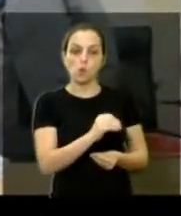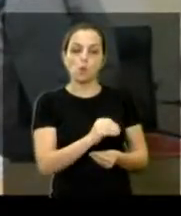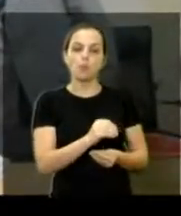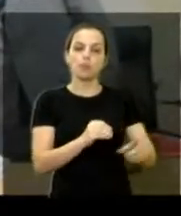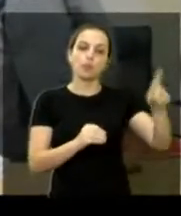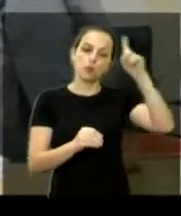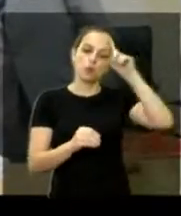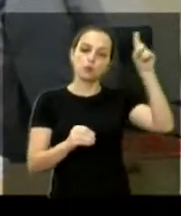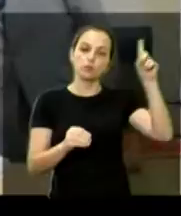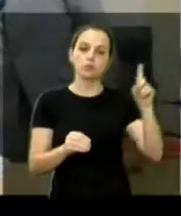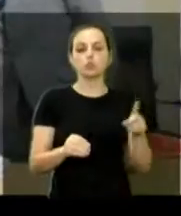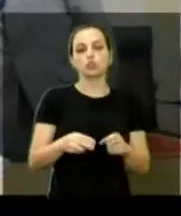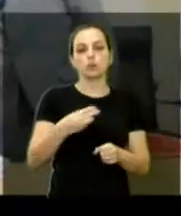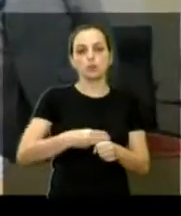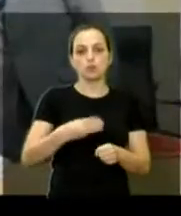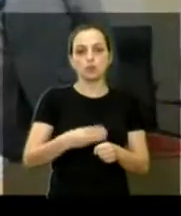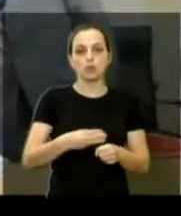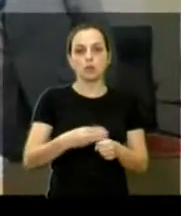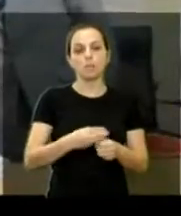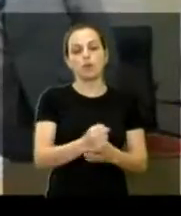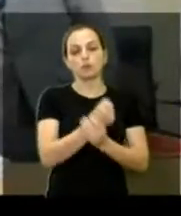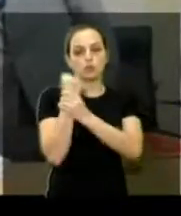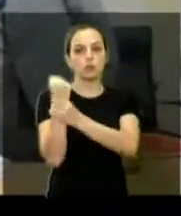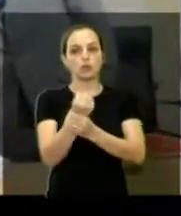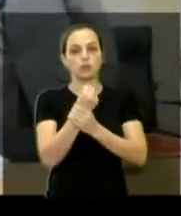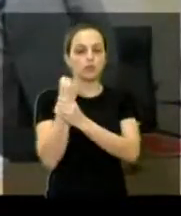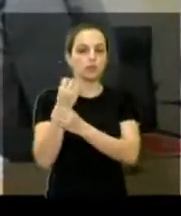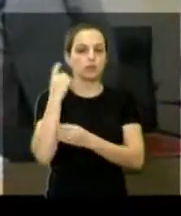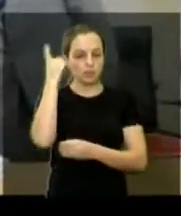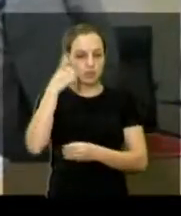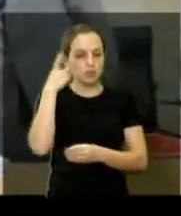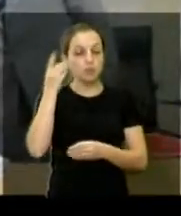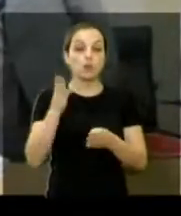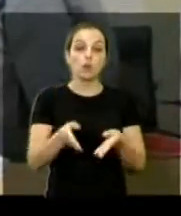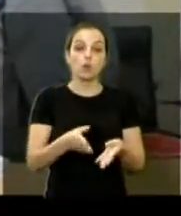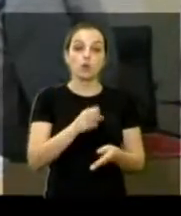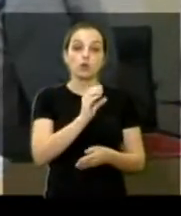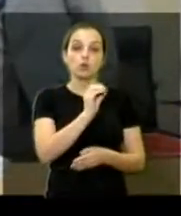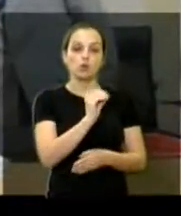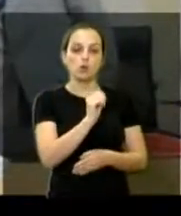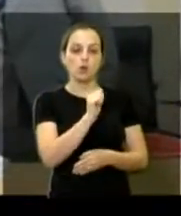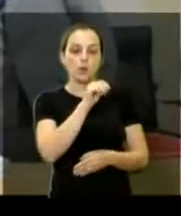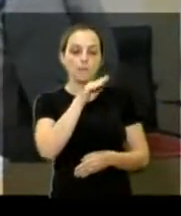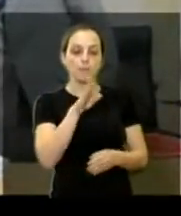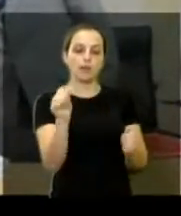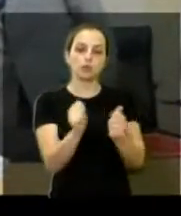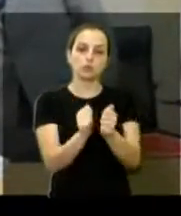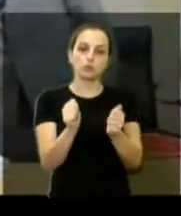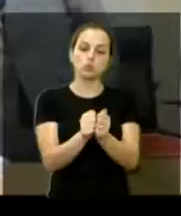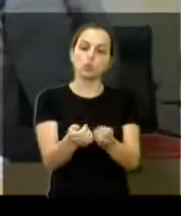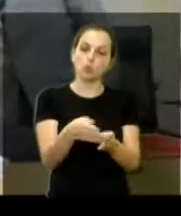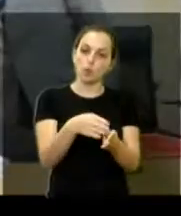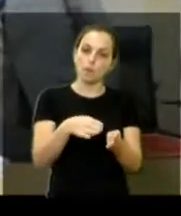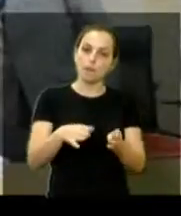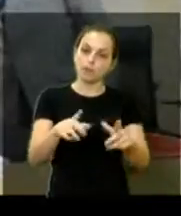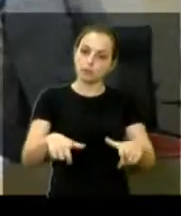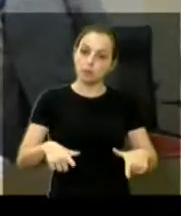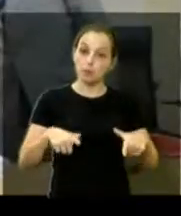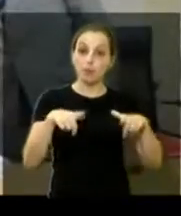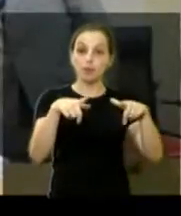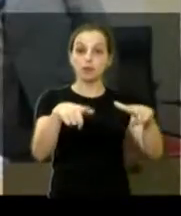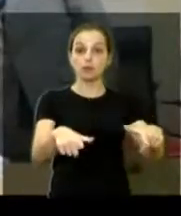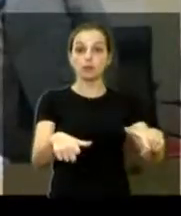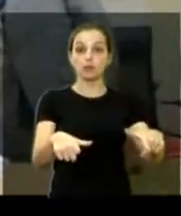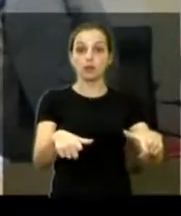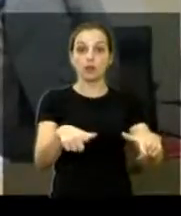Prerrogativas da Advocacia e hoje a OAB, junto com a Câmara, fez homenagem ao doutor